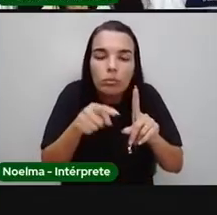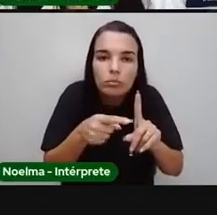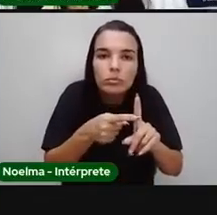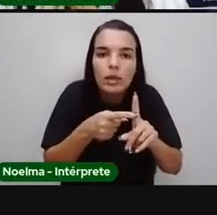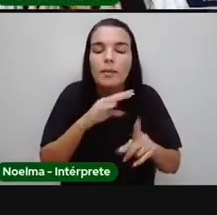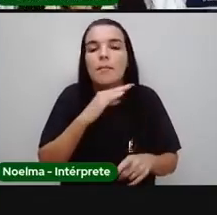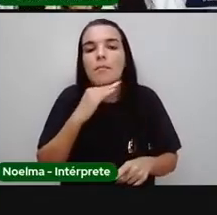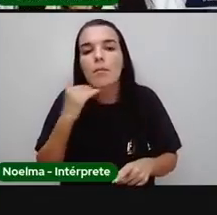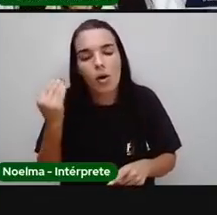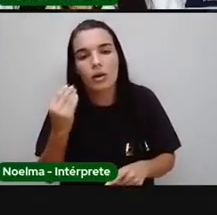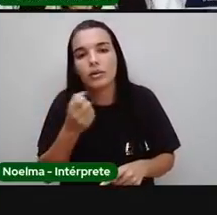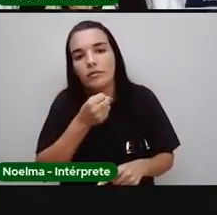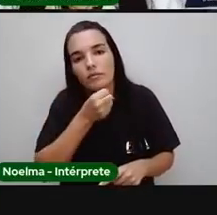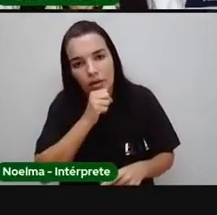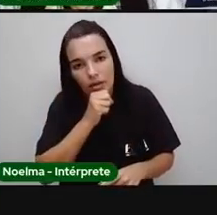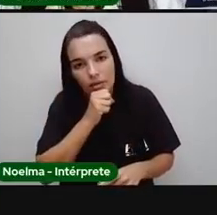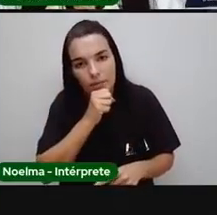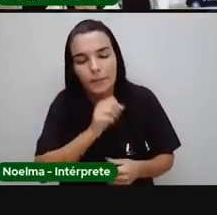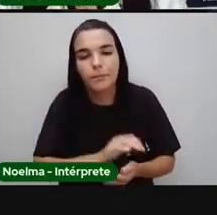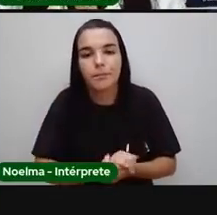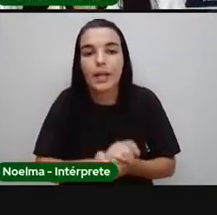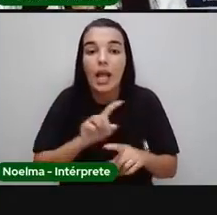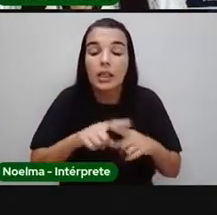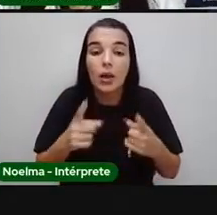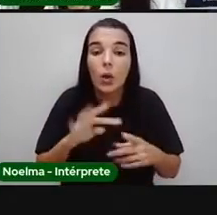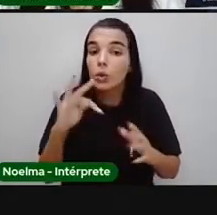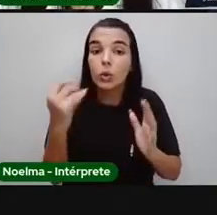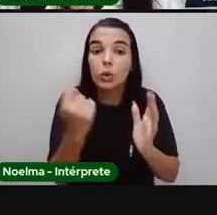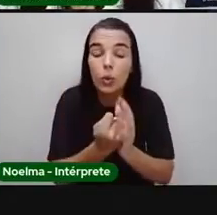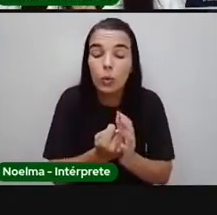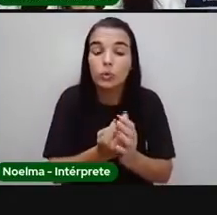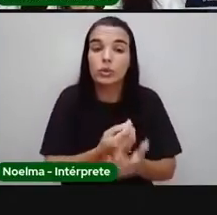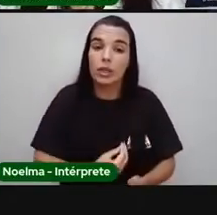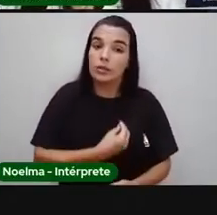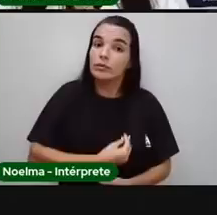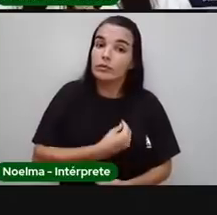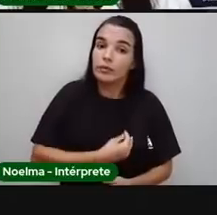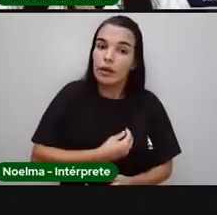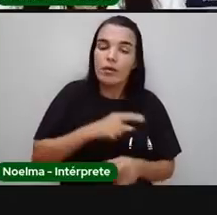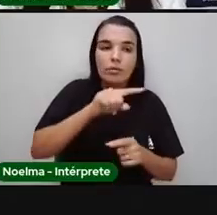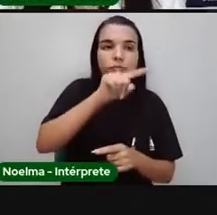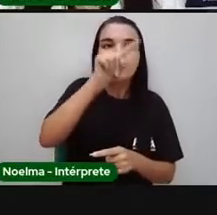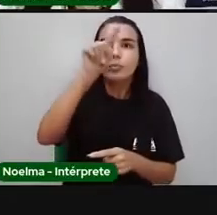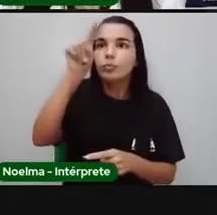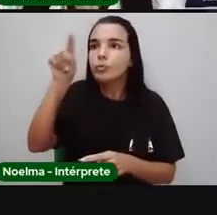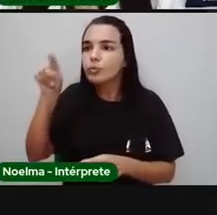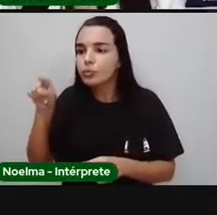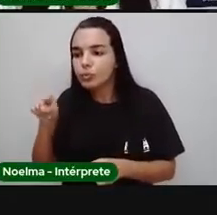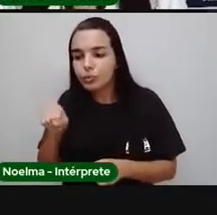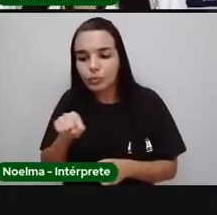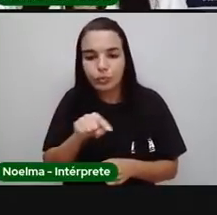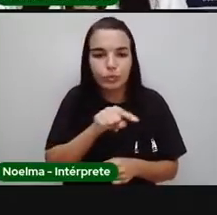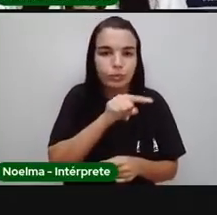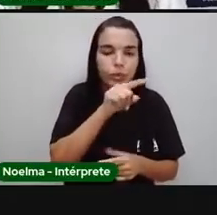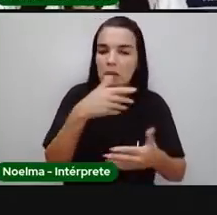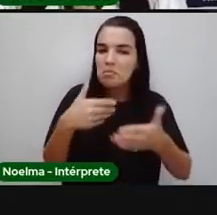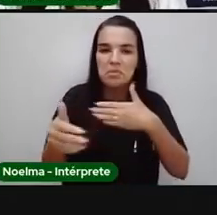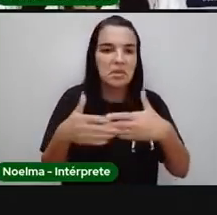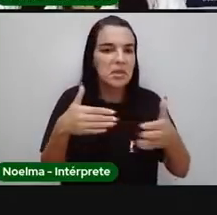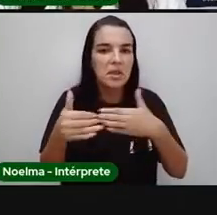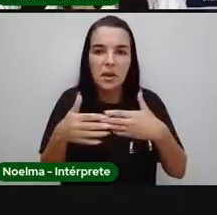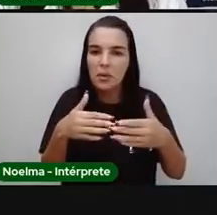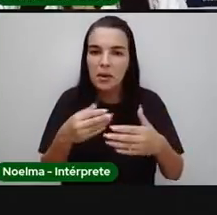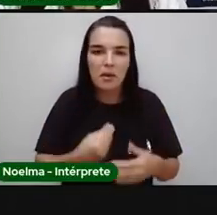morre. Todos os seres vivos, eles passam por esse ciclo de vida. Não importa qual tipo de ser vivo